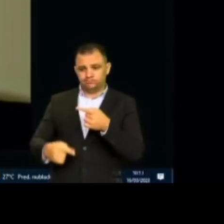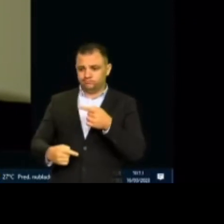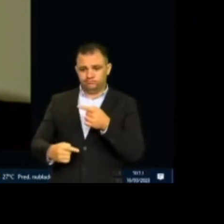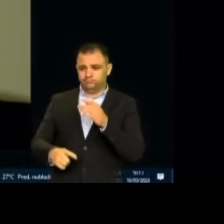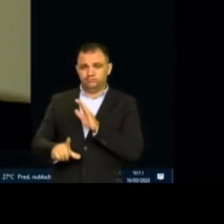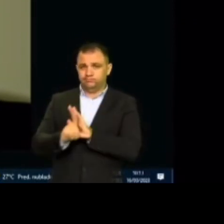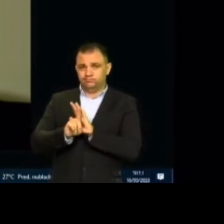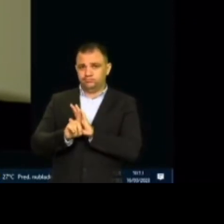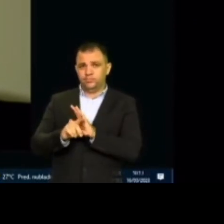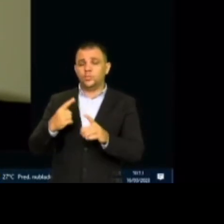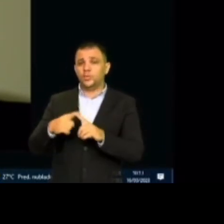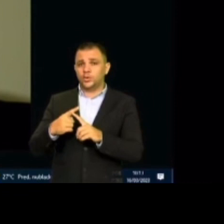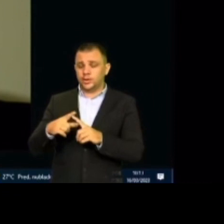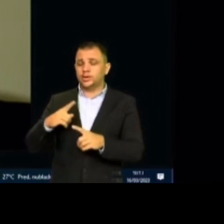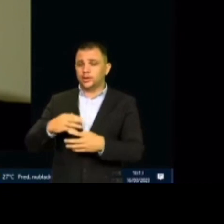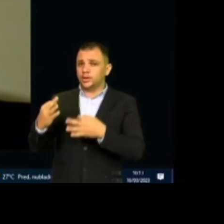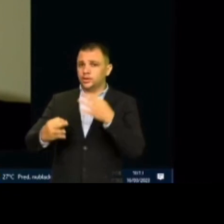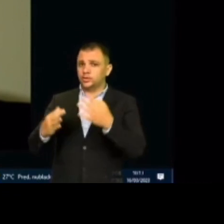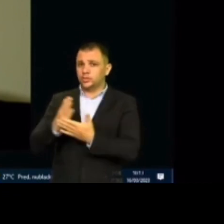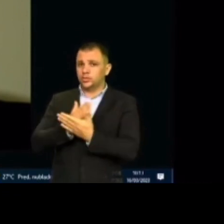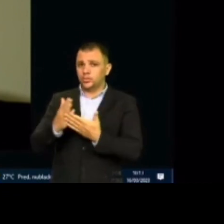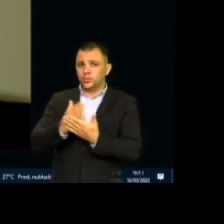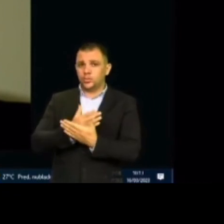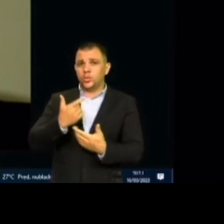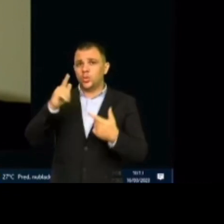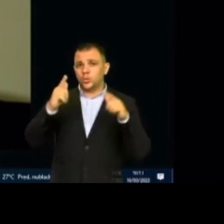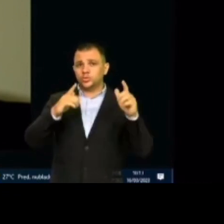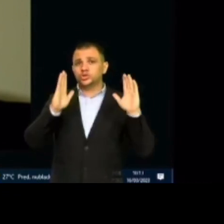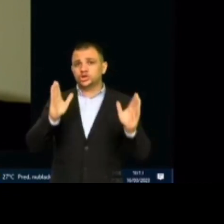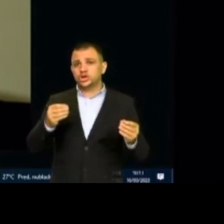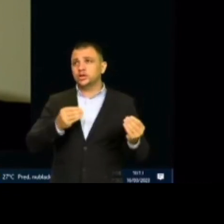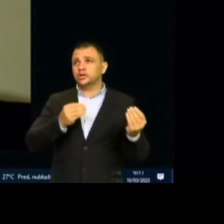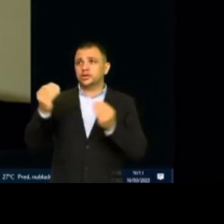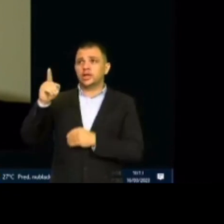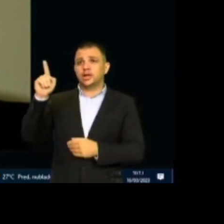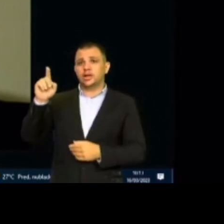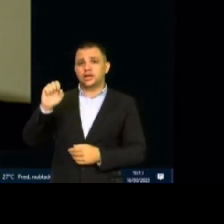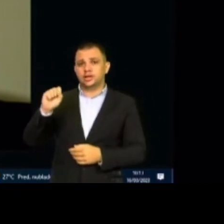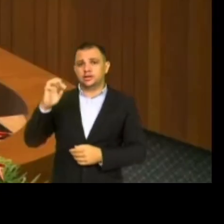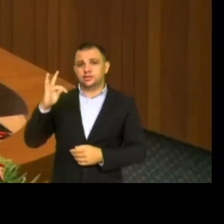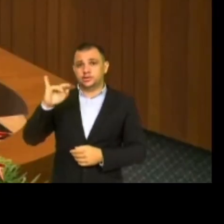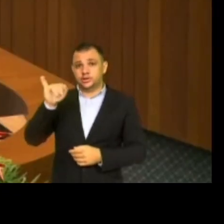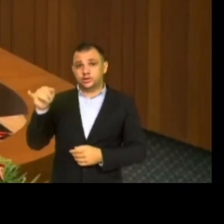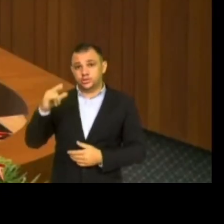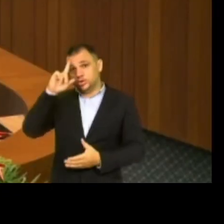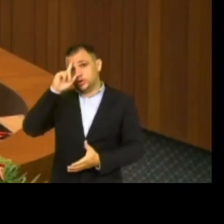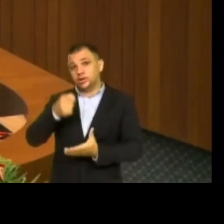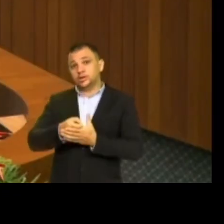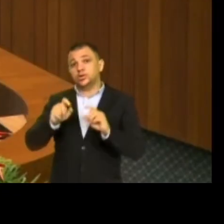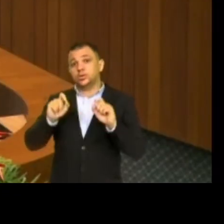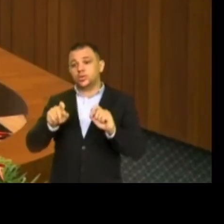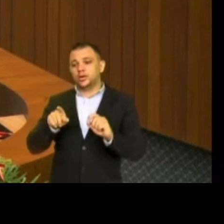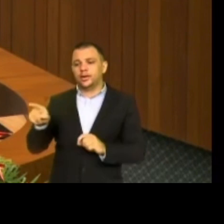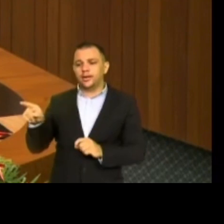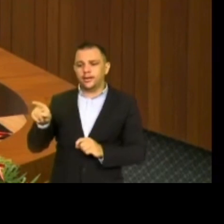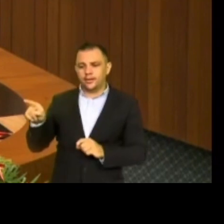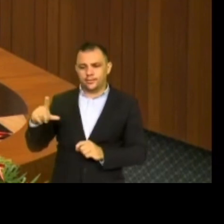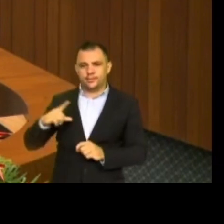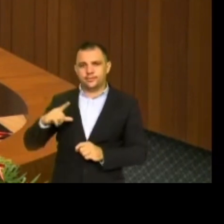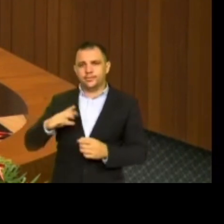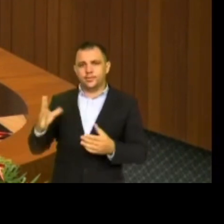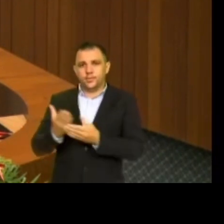julgados que já chegaram até o STJ, dizendo que ele não teria com aquela cota o direito a este